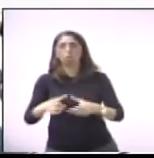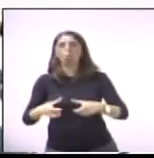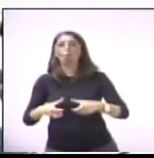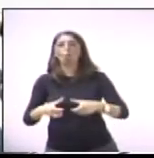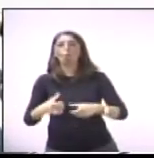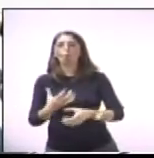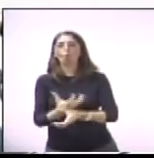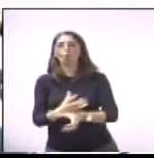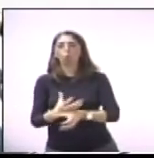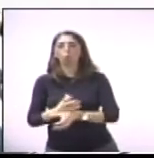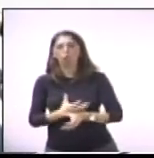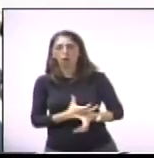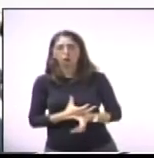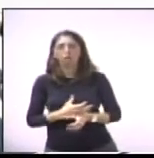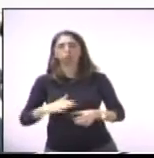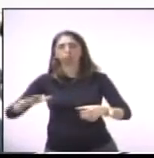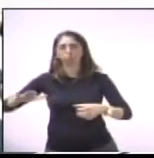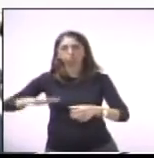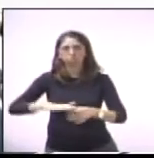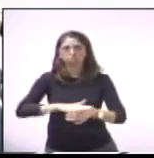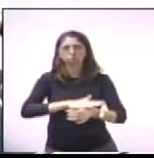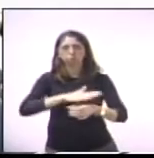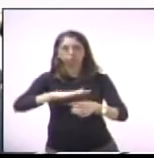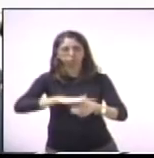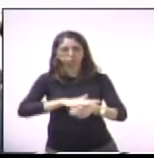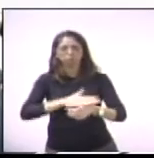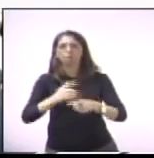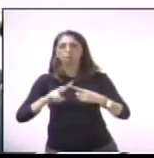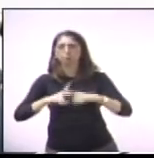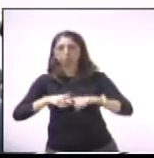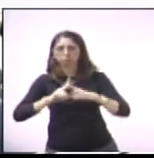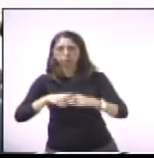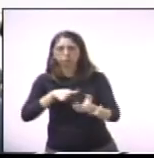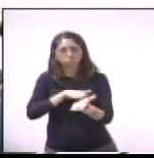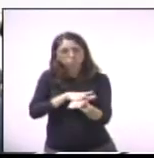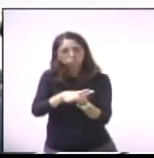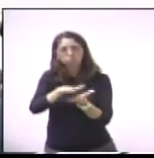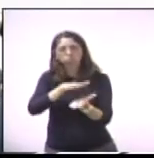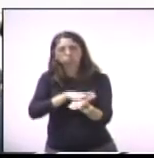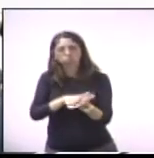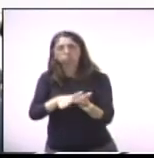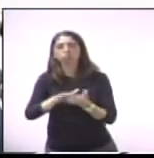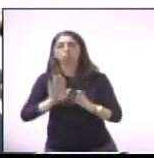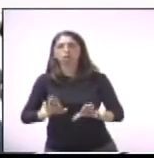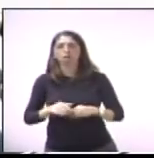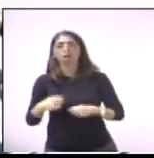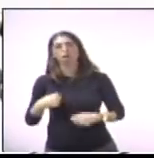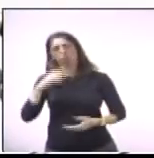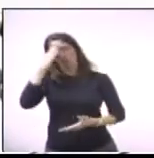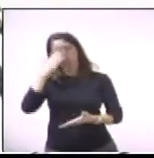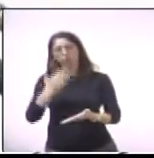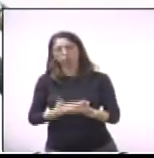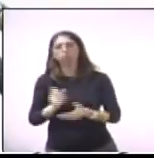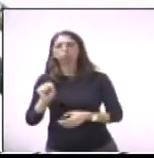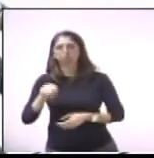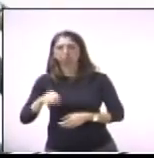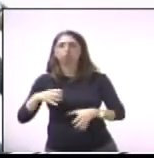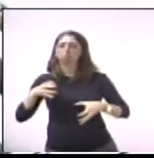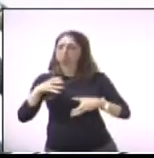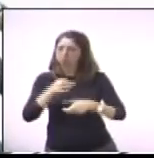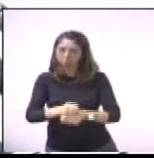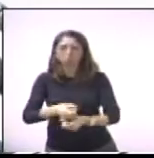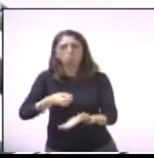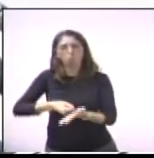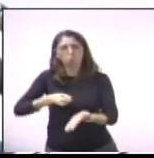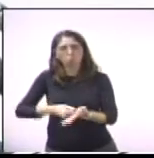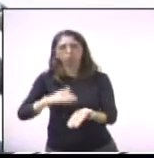da sociedade. Então, acho que a administração competente tem que ser cobrada, e eu acredito que o